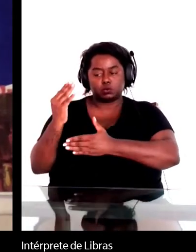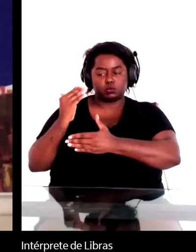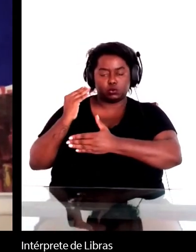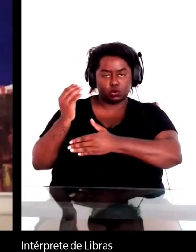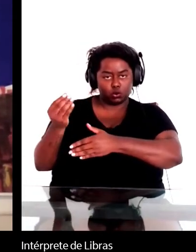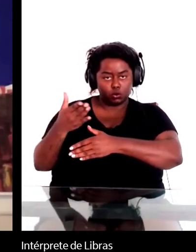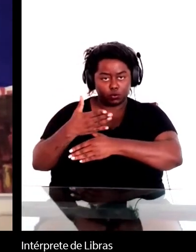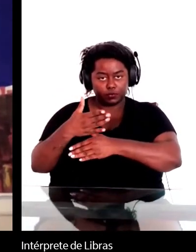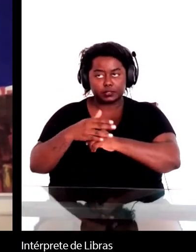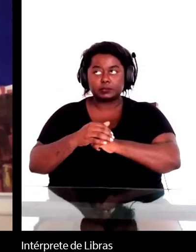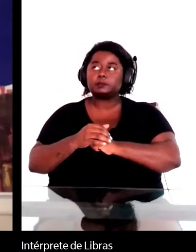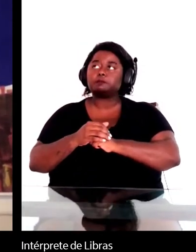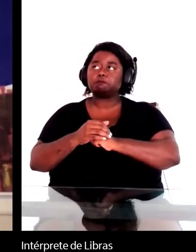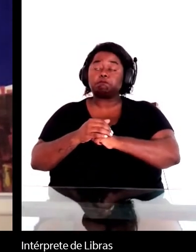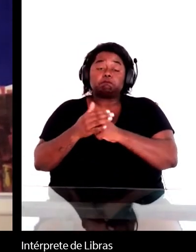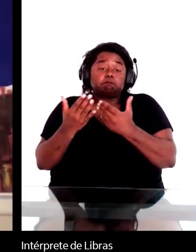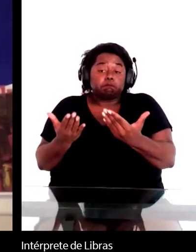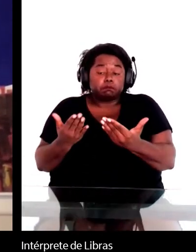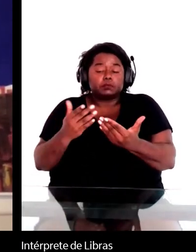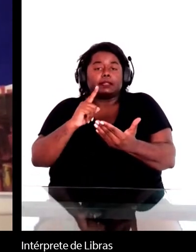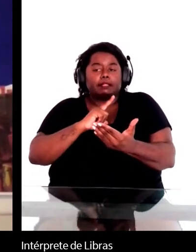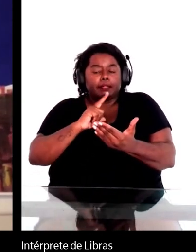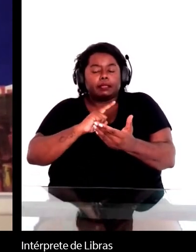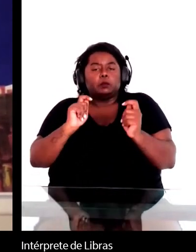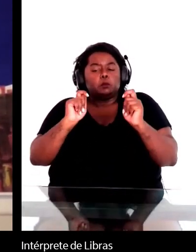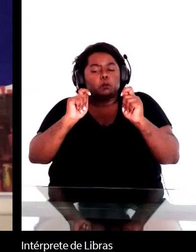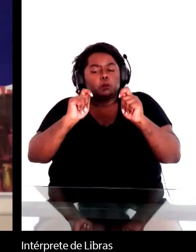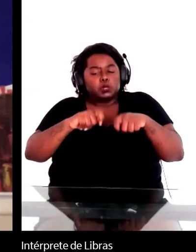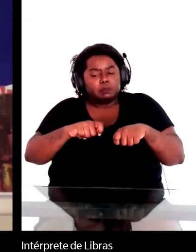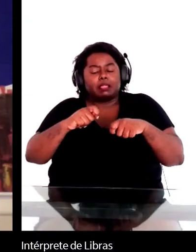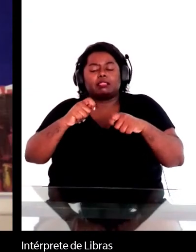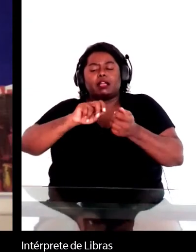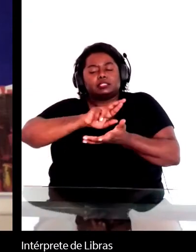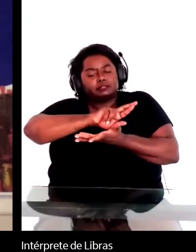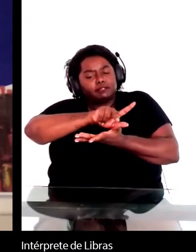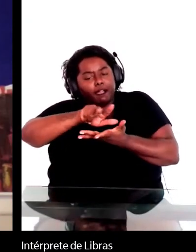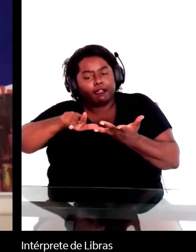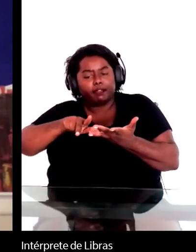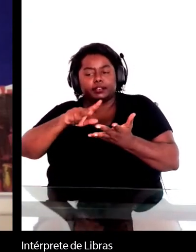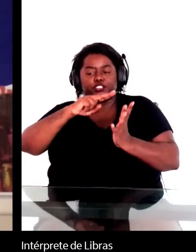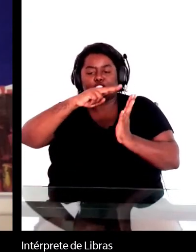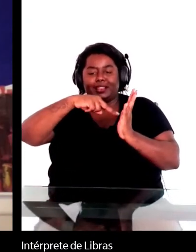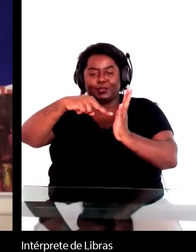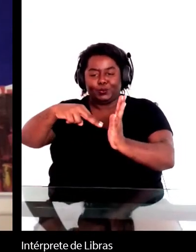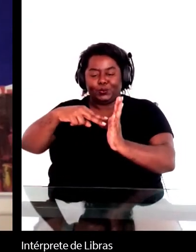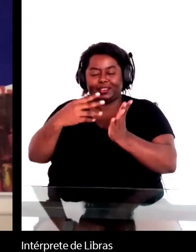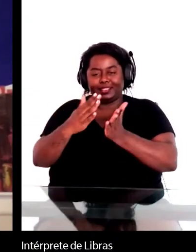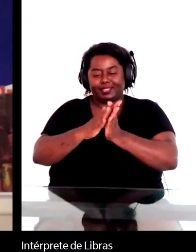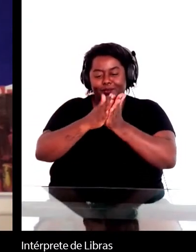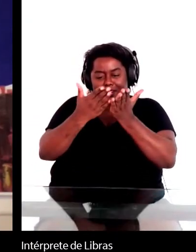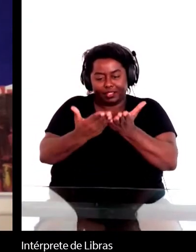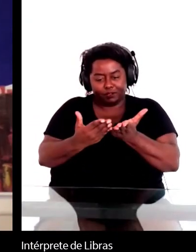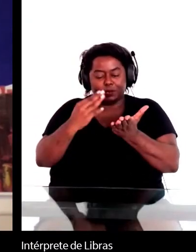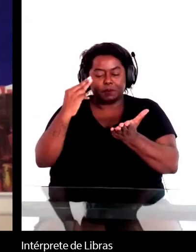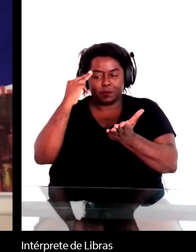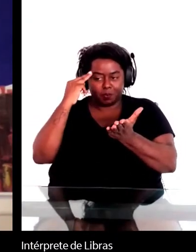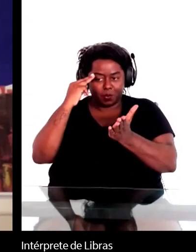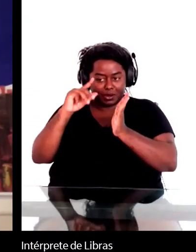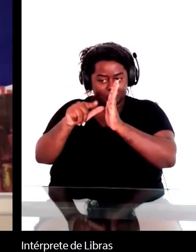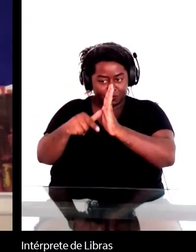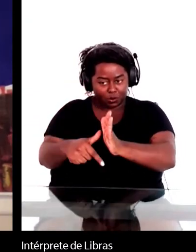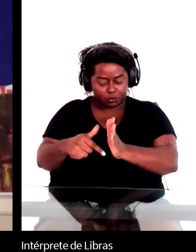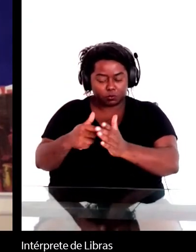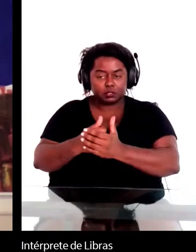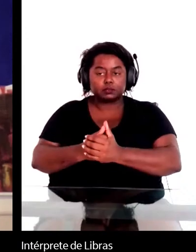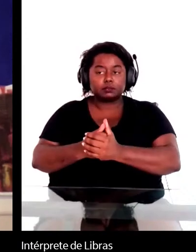estamos em frente de várias possibilidades de leitura das Memórias Pássimas. Não é o mesmo caso para